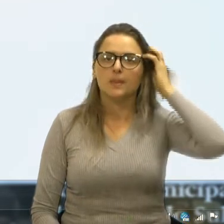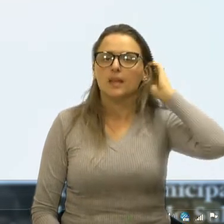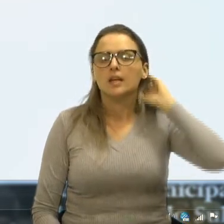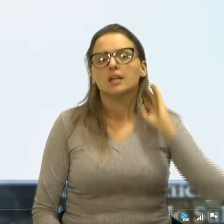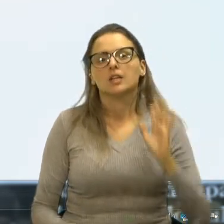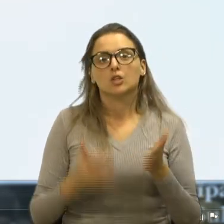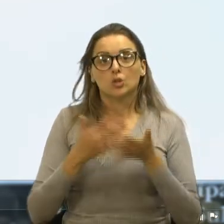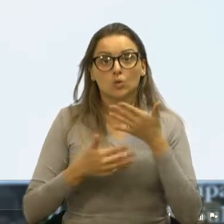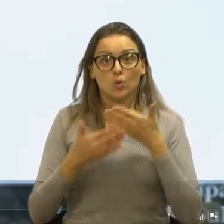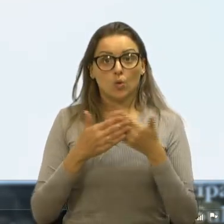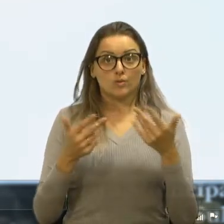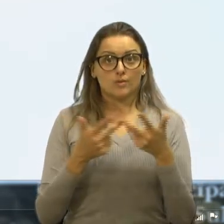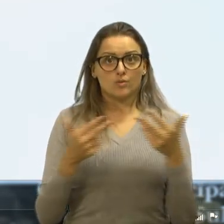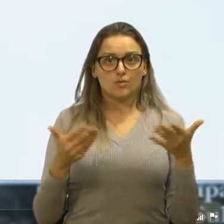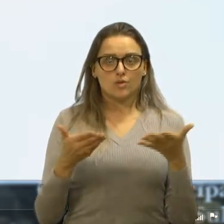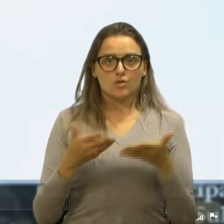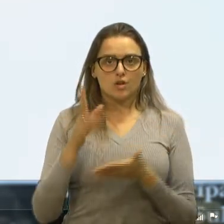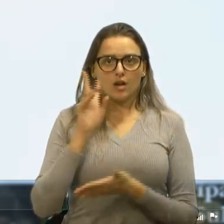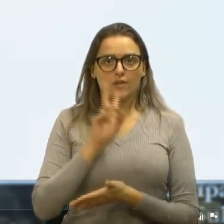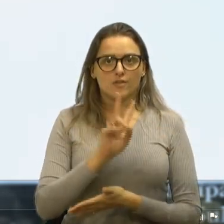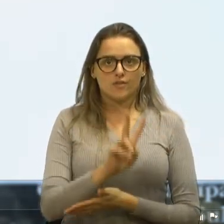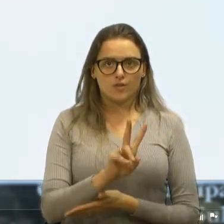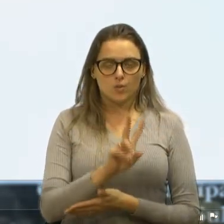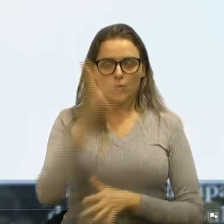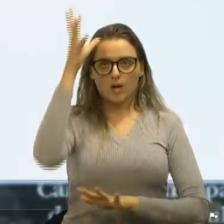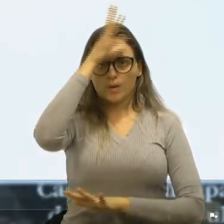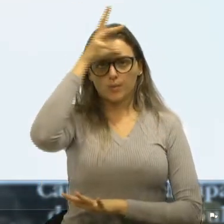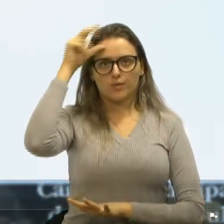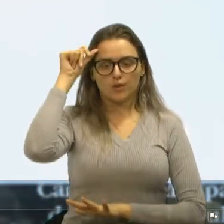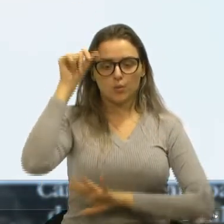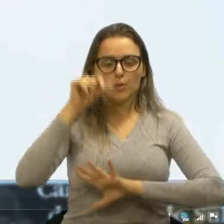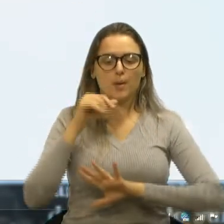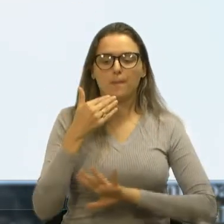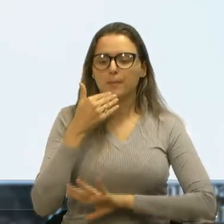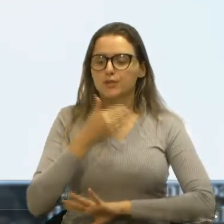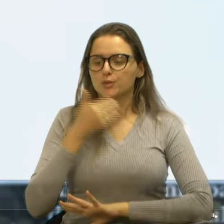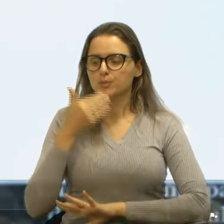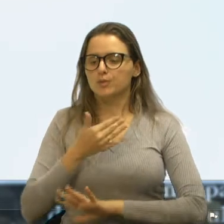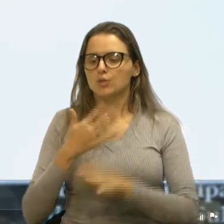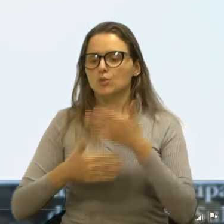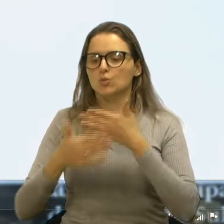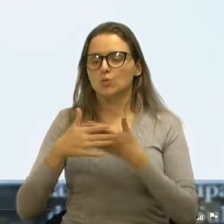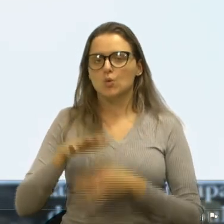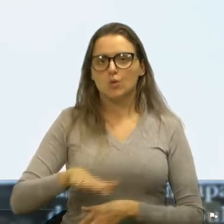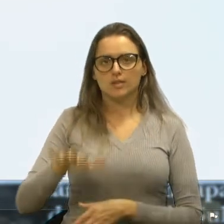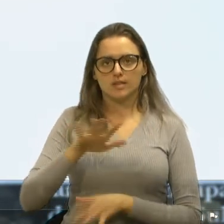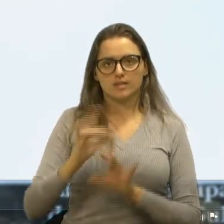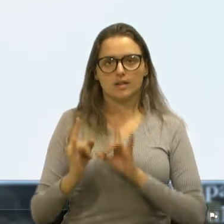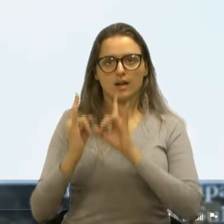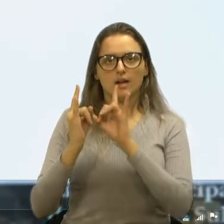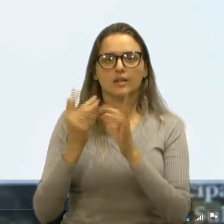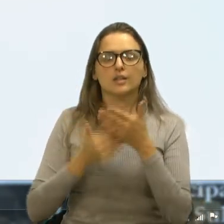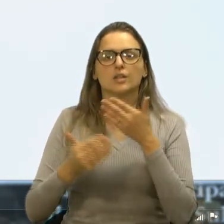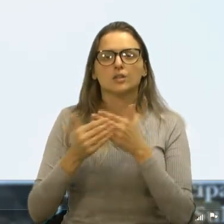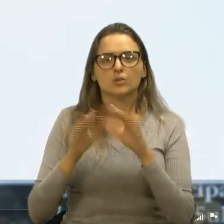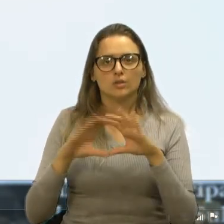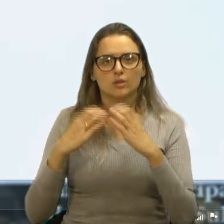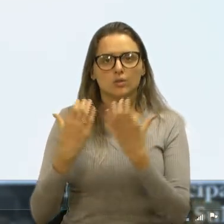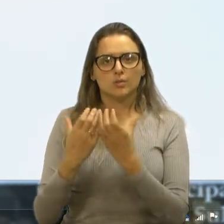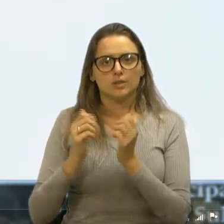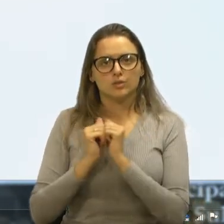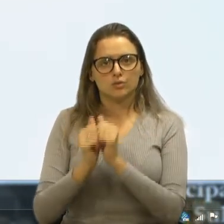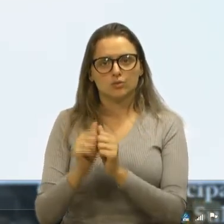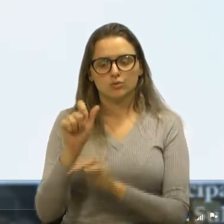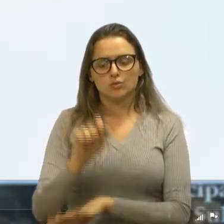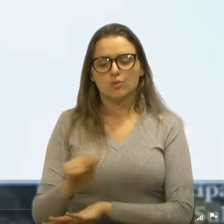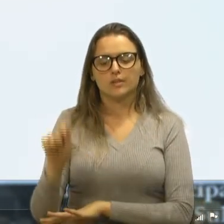gente viu, que o município está pedindo todas as áreas e lá não foi diferente, a comunidade, por intermédio da Associação dos